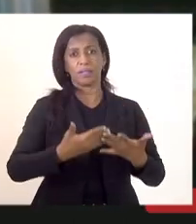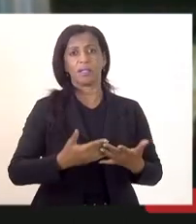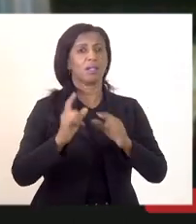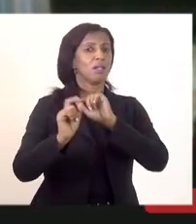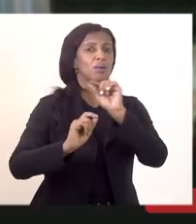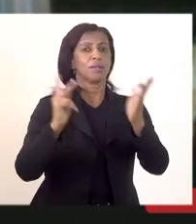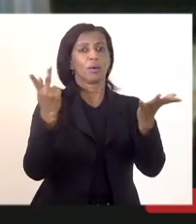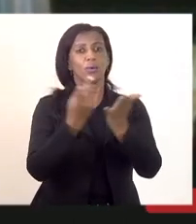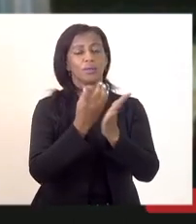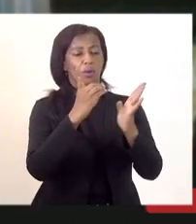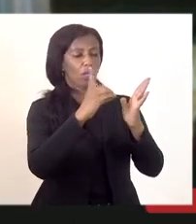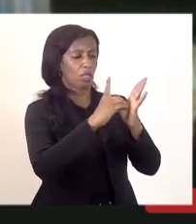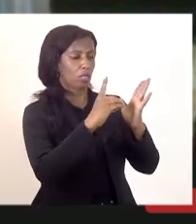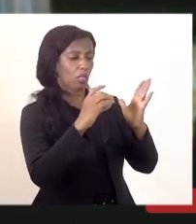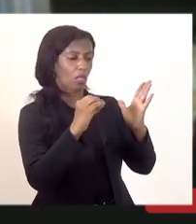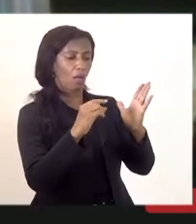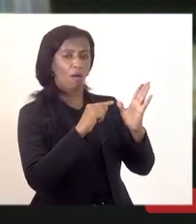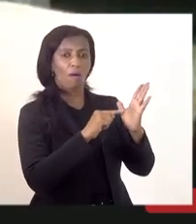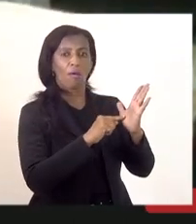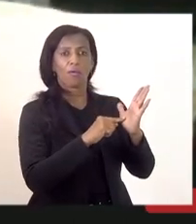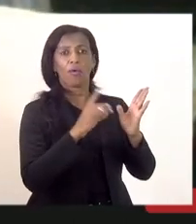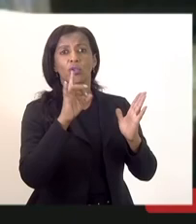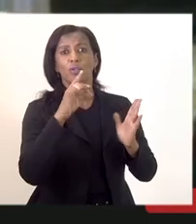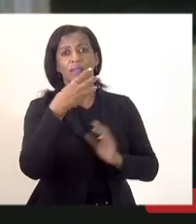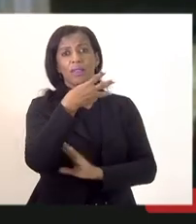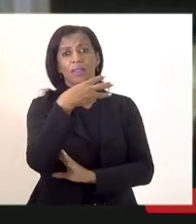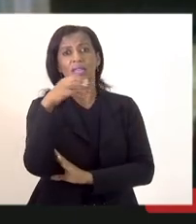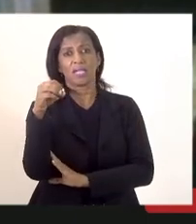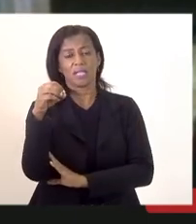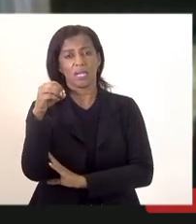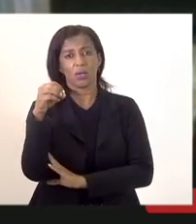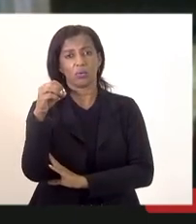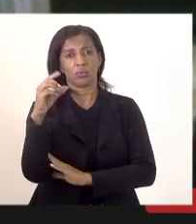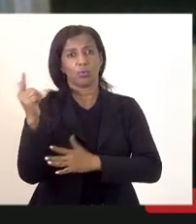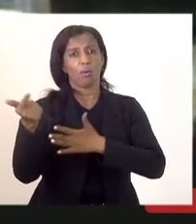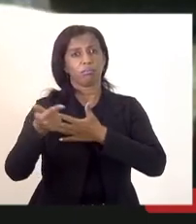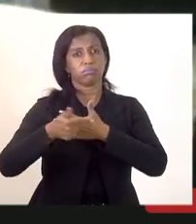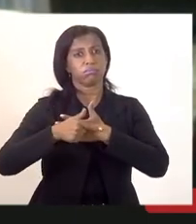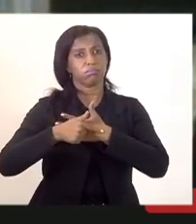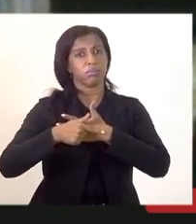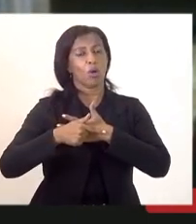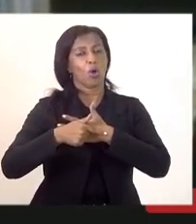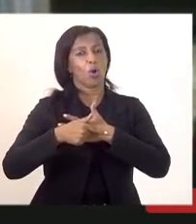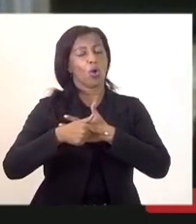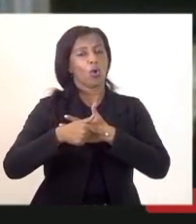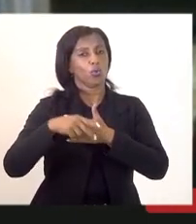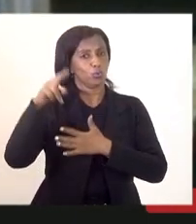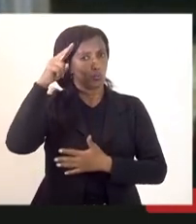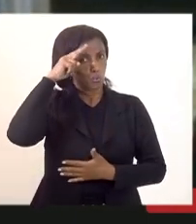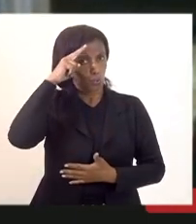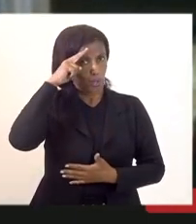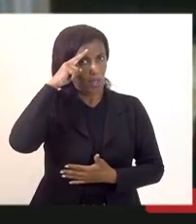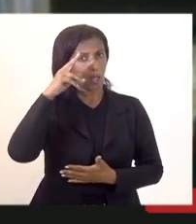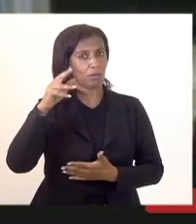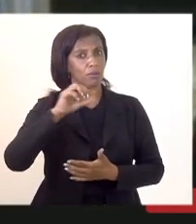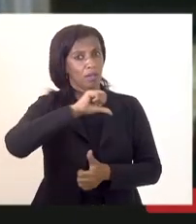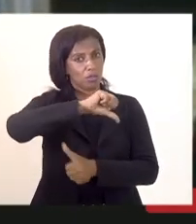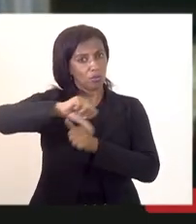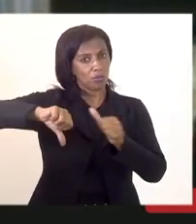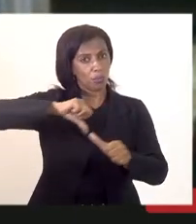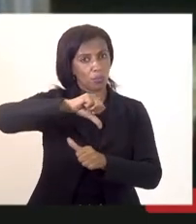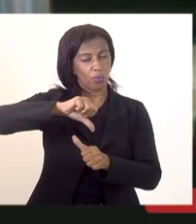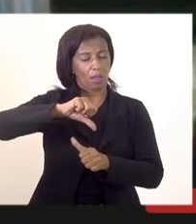foi a autorização para 300 cargos de soldados eles serão cabos então a gente está fazendo essa retificação